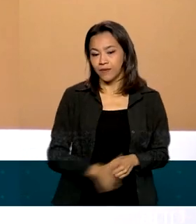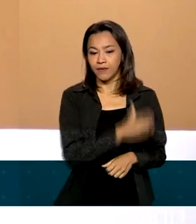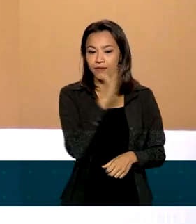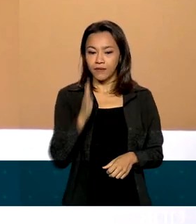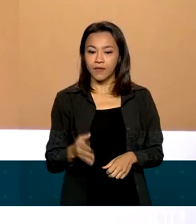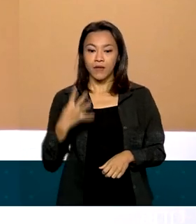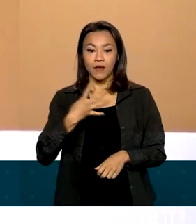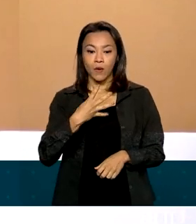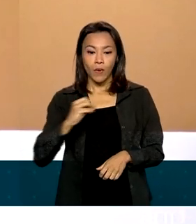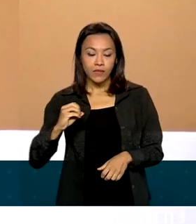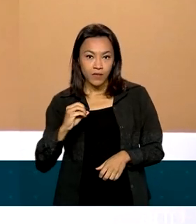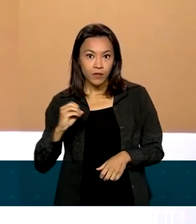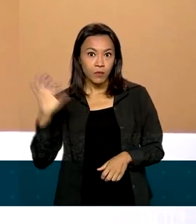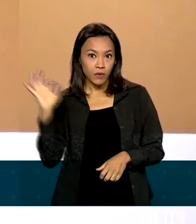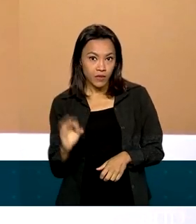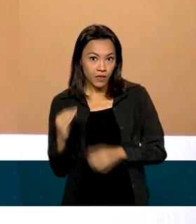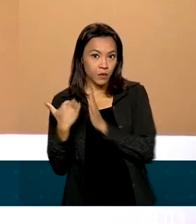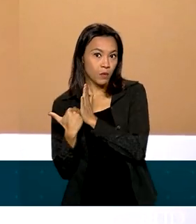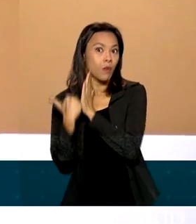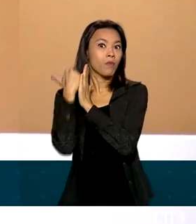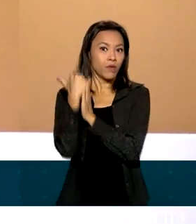aumento da produção de petróleo,